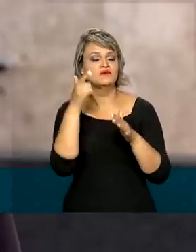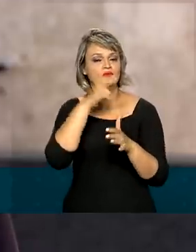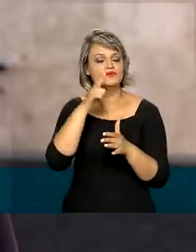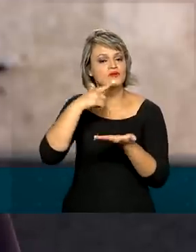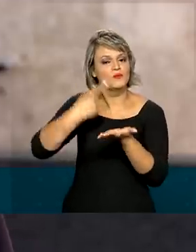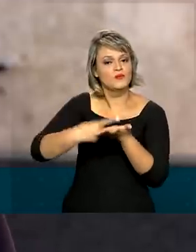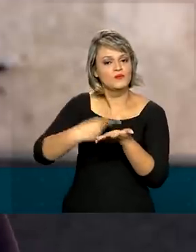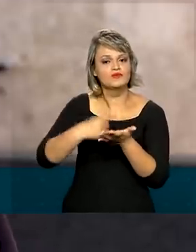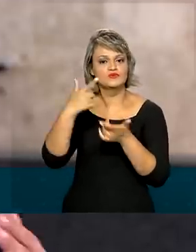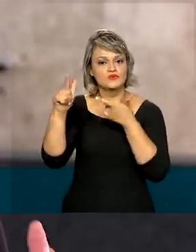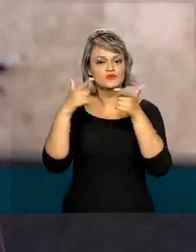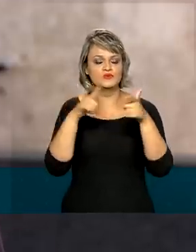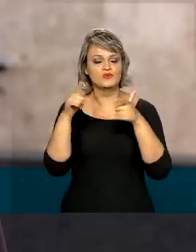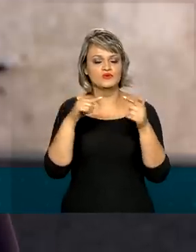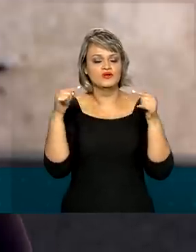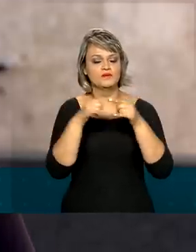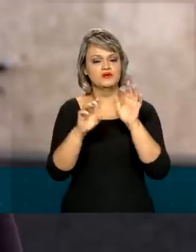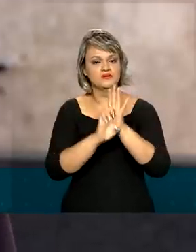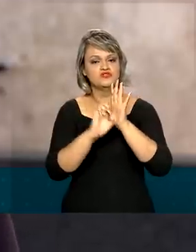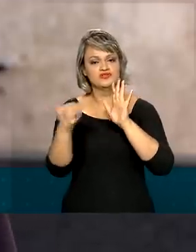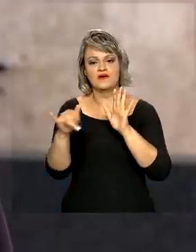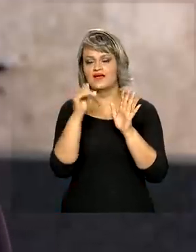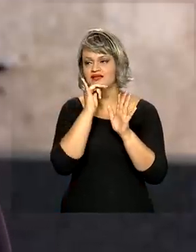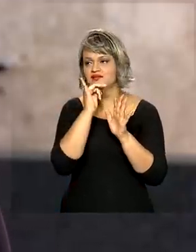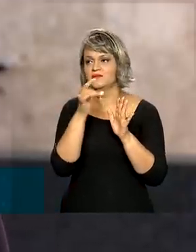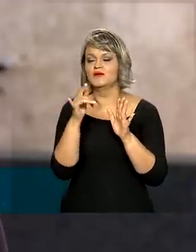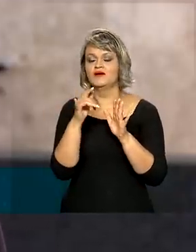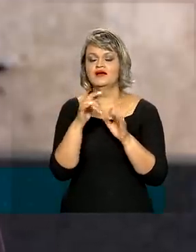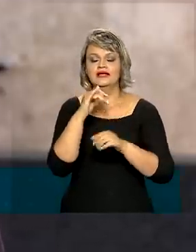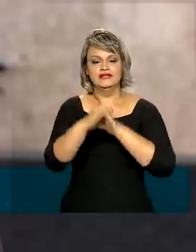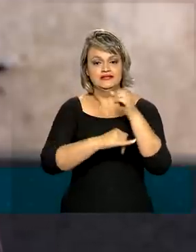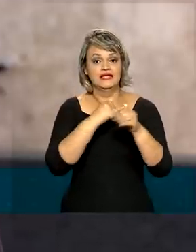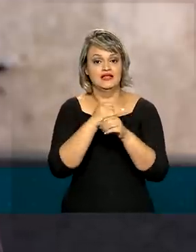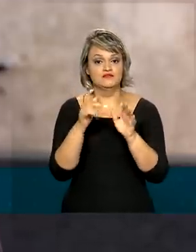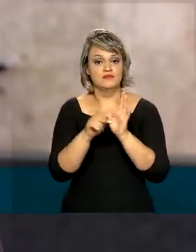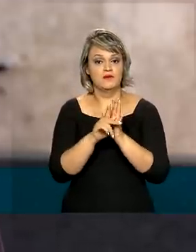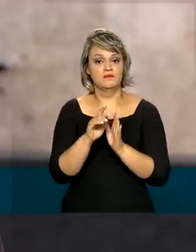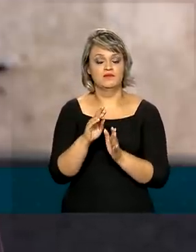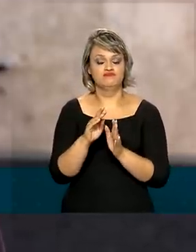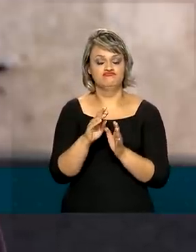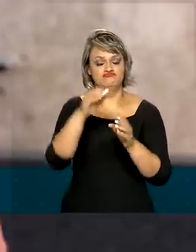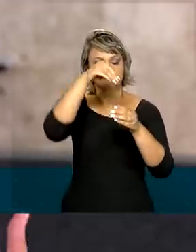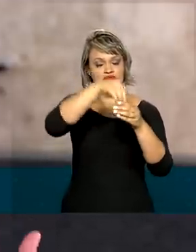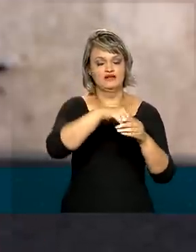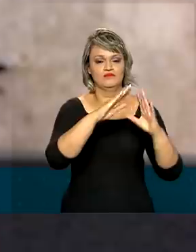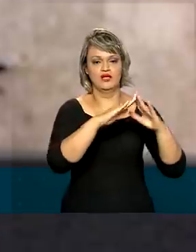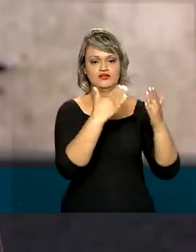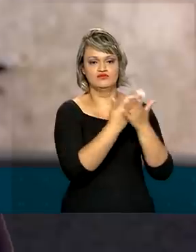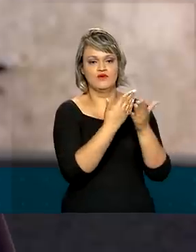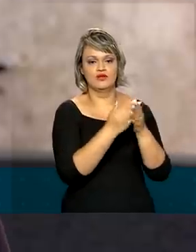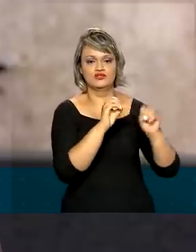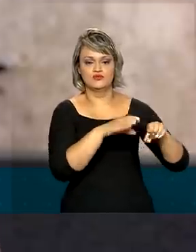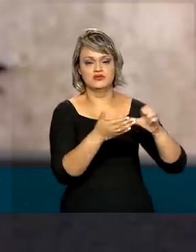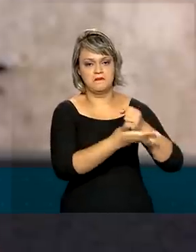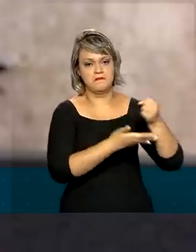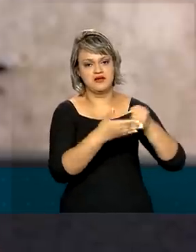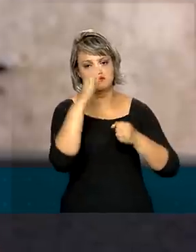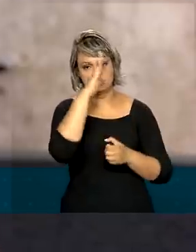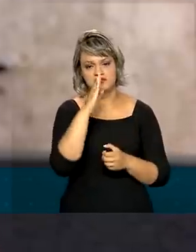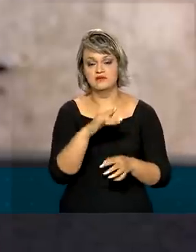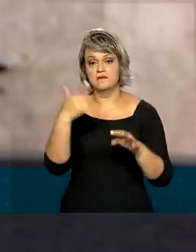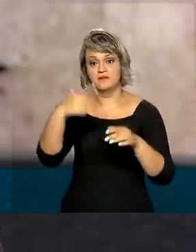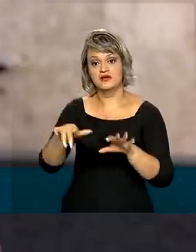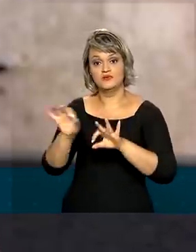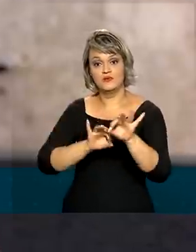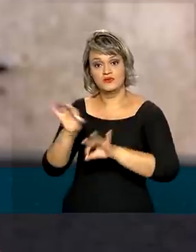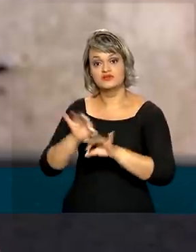de compromissos já previstos no edital, como a instalação de internet banda larga nas escolas de educação básica do país. Elas também devem se